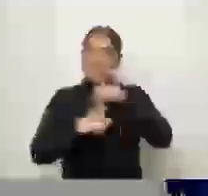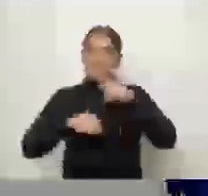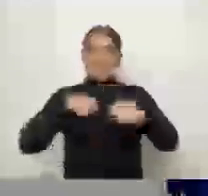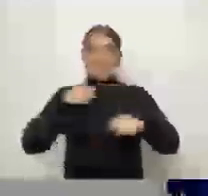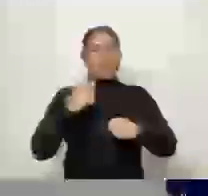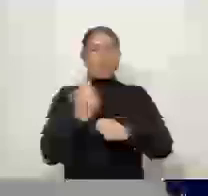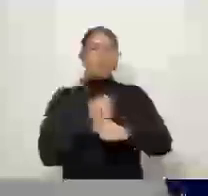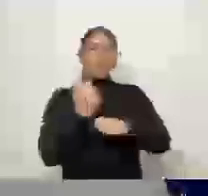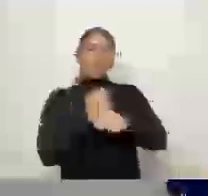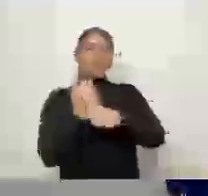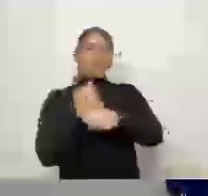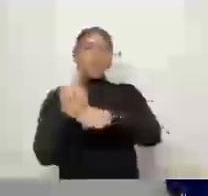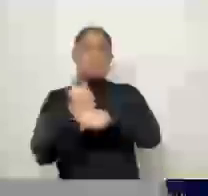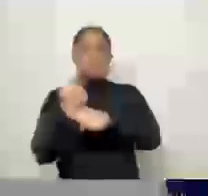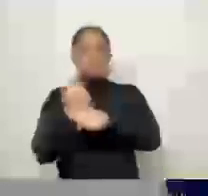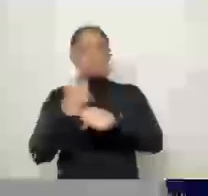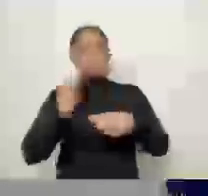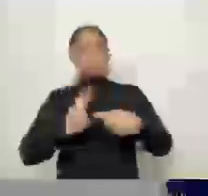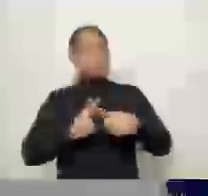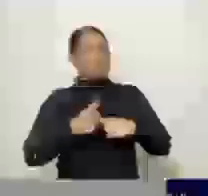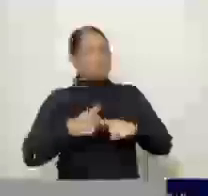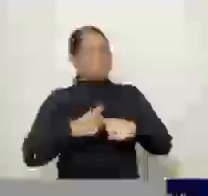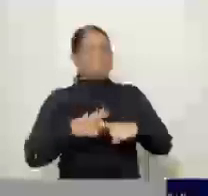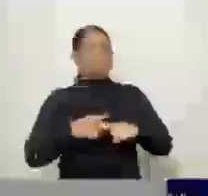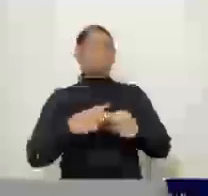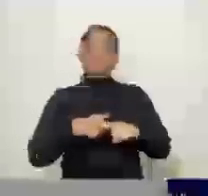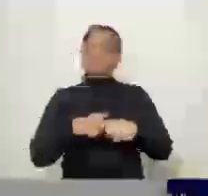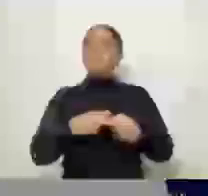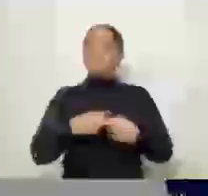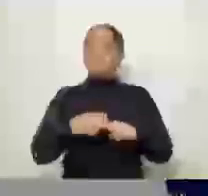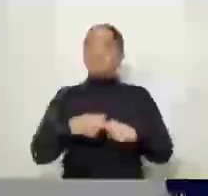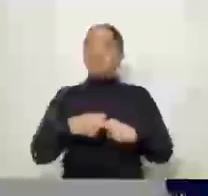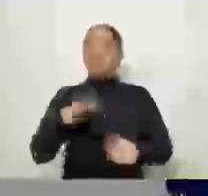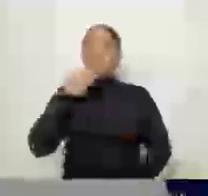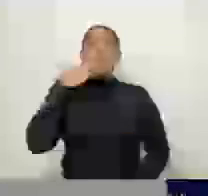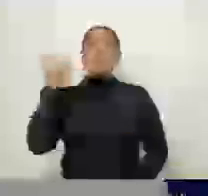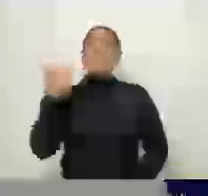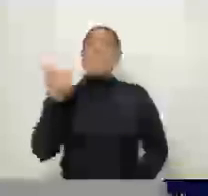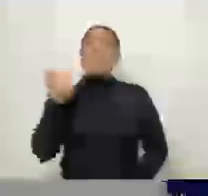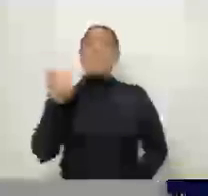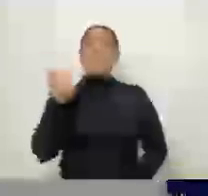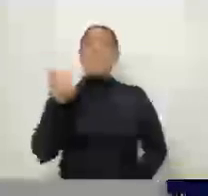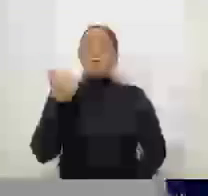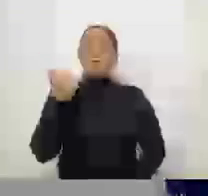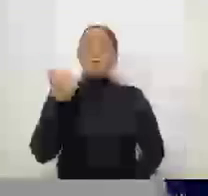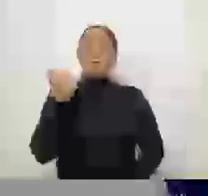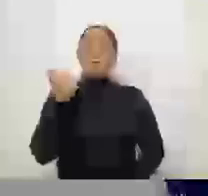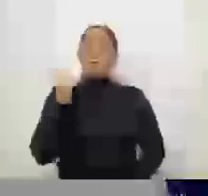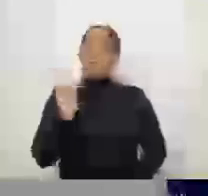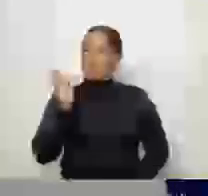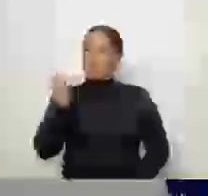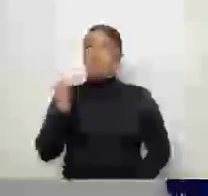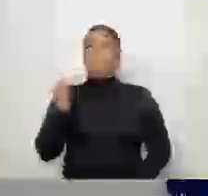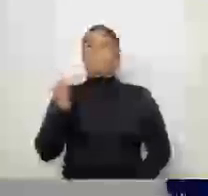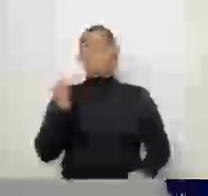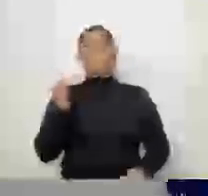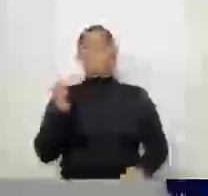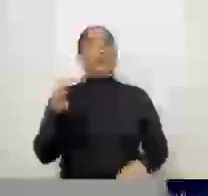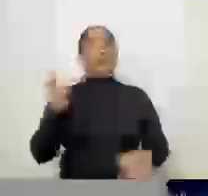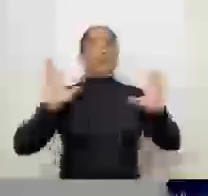nossa cidade, dando, assim, uma melhor qualidade de vida e trazendo mais bem-estar para a nossa população.